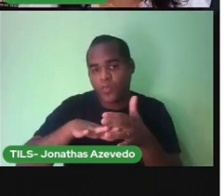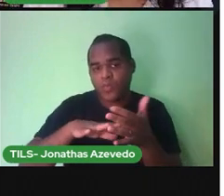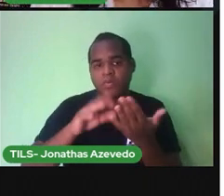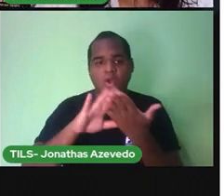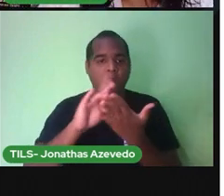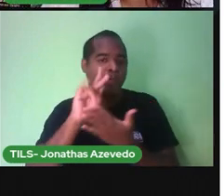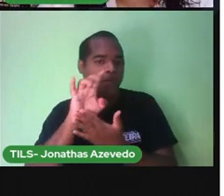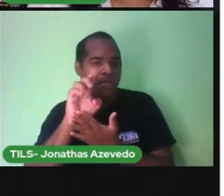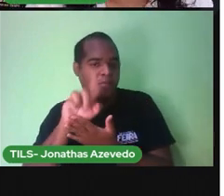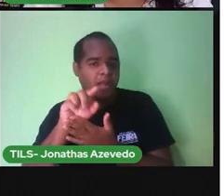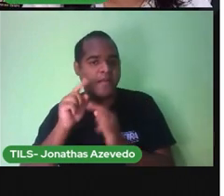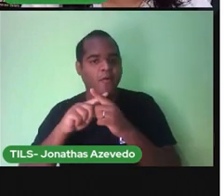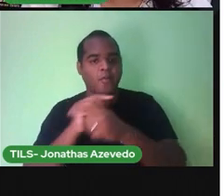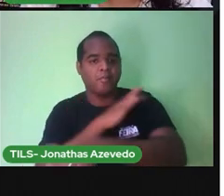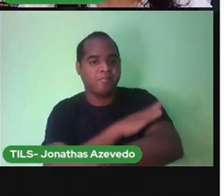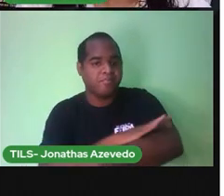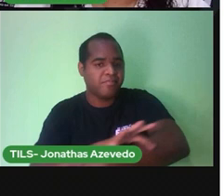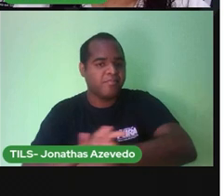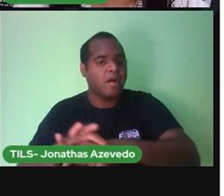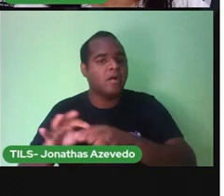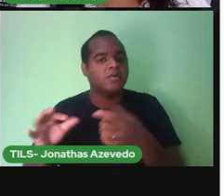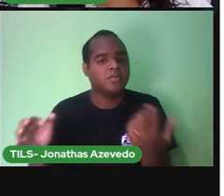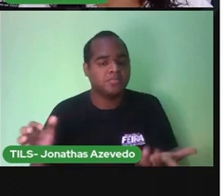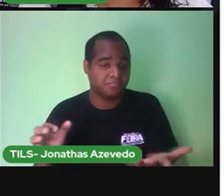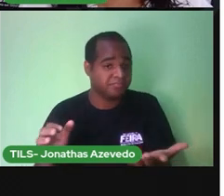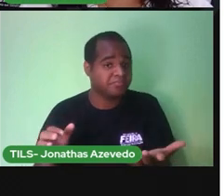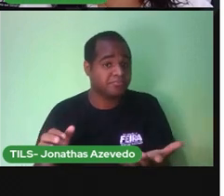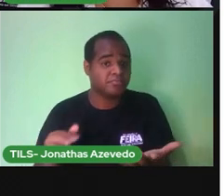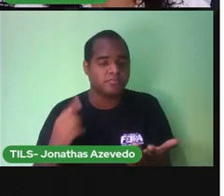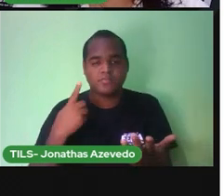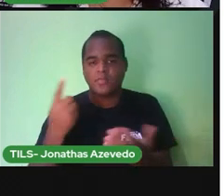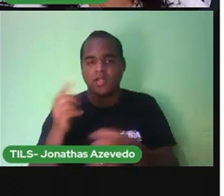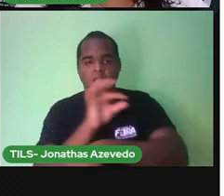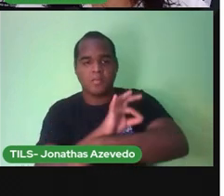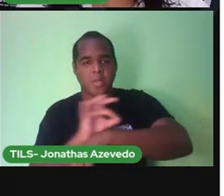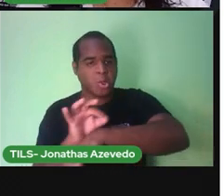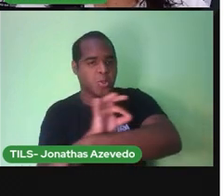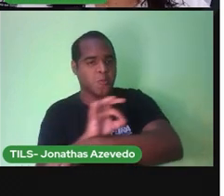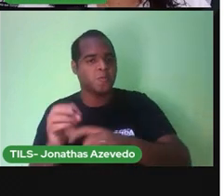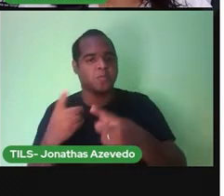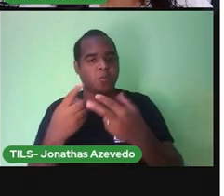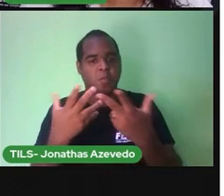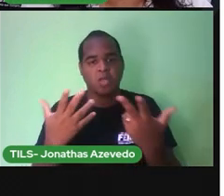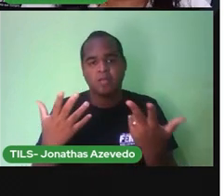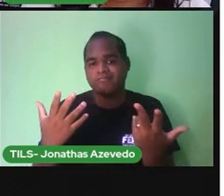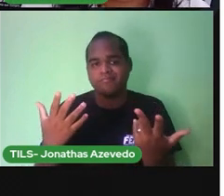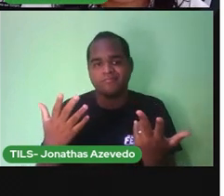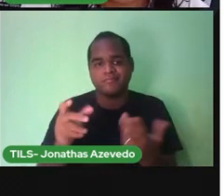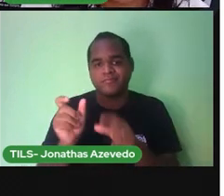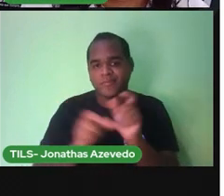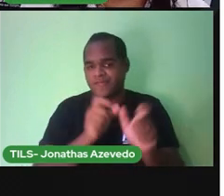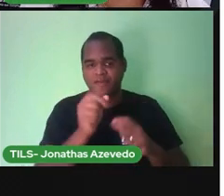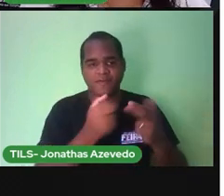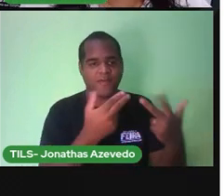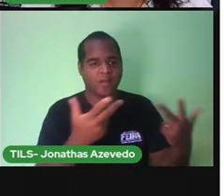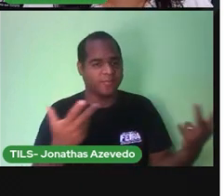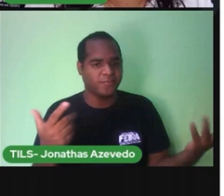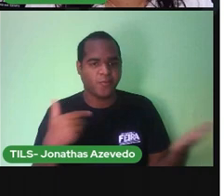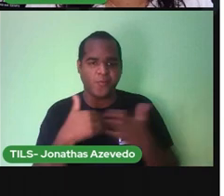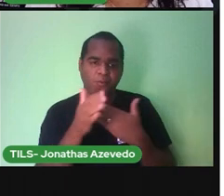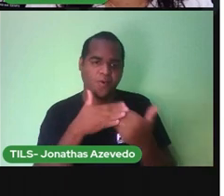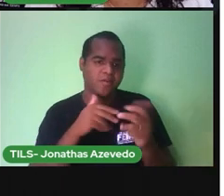pé O braço Para medir um objeto Ou qualquer outra coisa